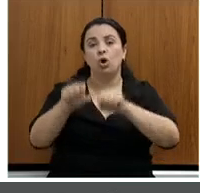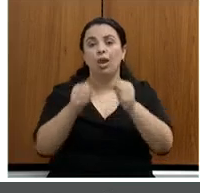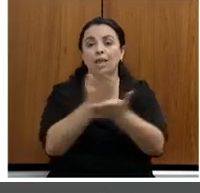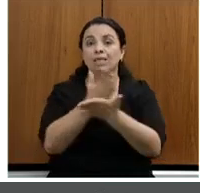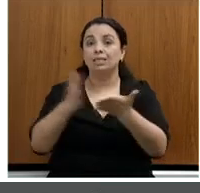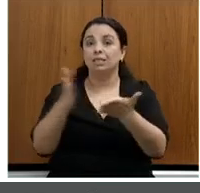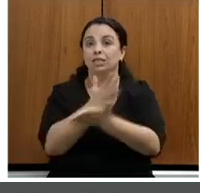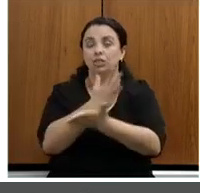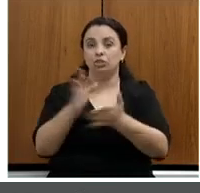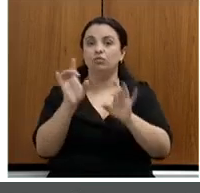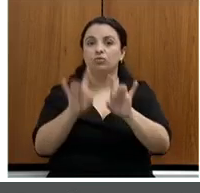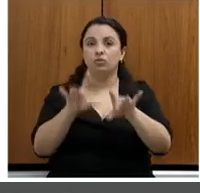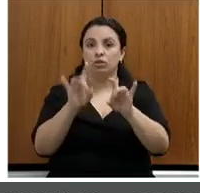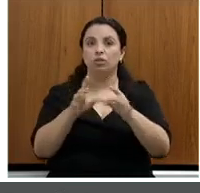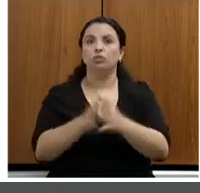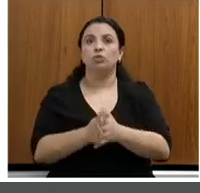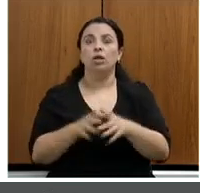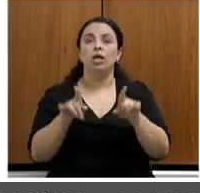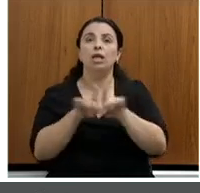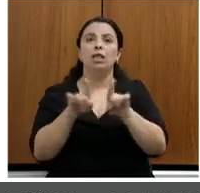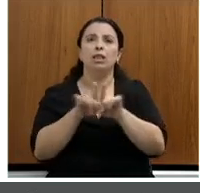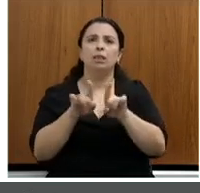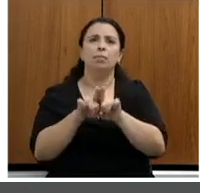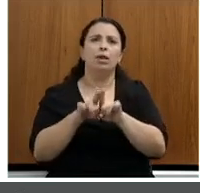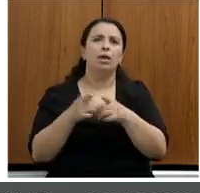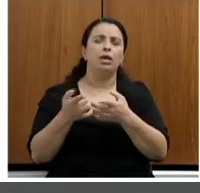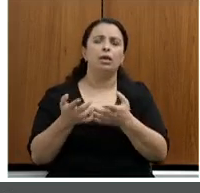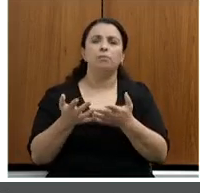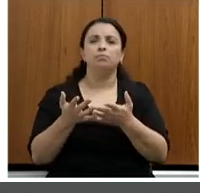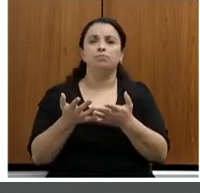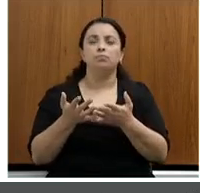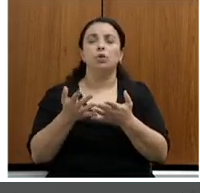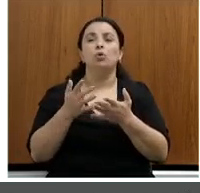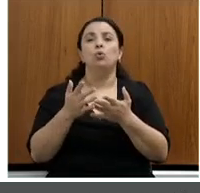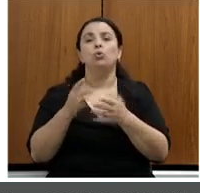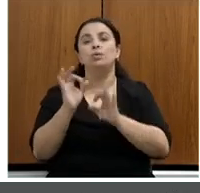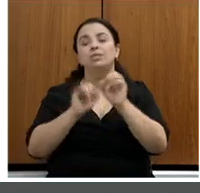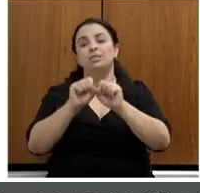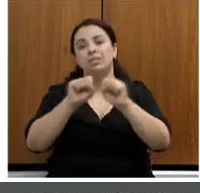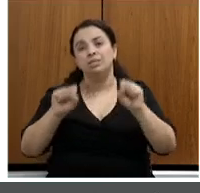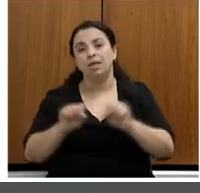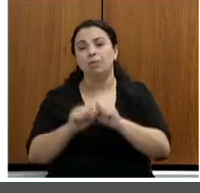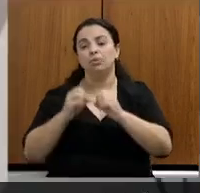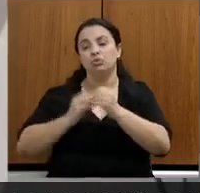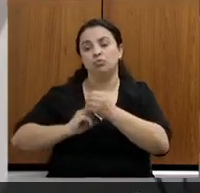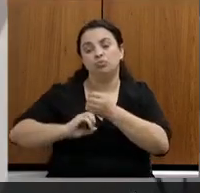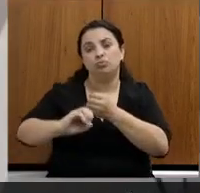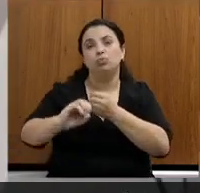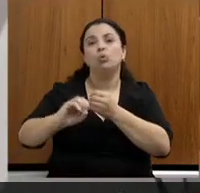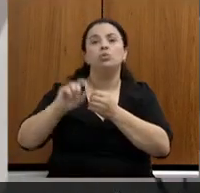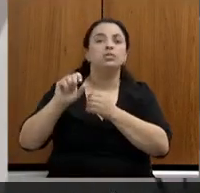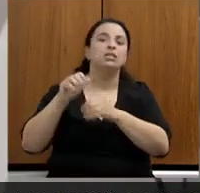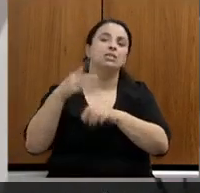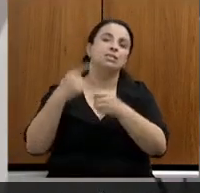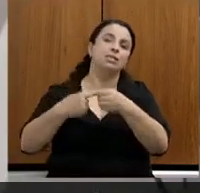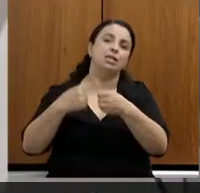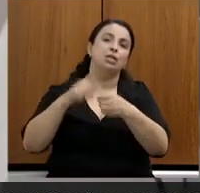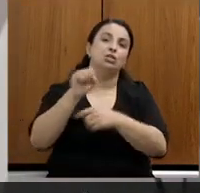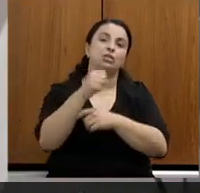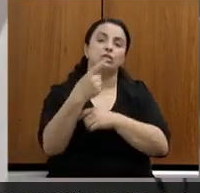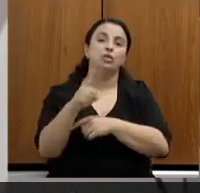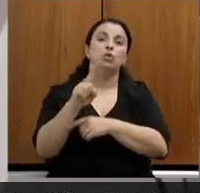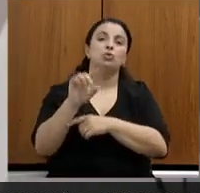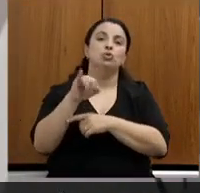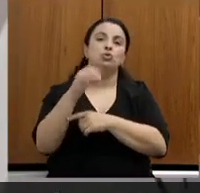ampliação do sistema de esgotamento sanitário de Licínia e o sistema de esgotamento sanitário de São José do Goiabal, concluído e entregue. por